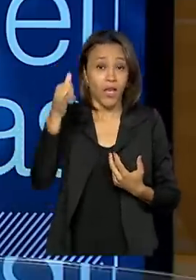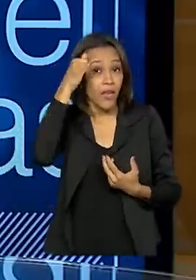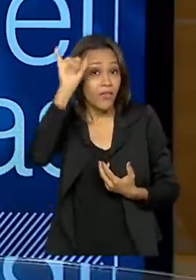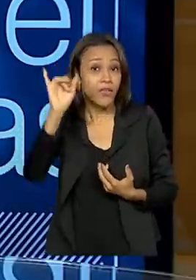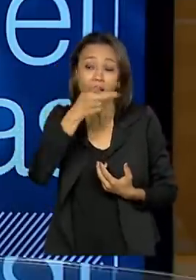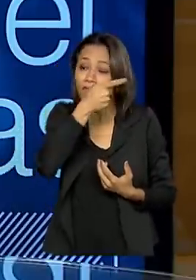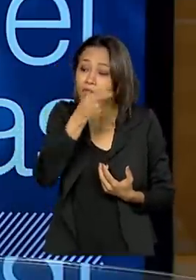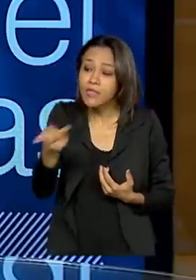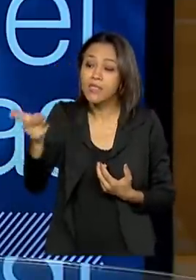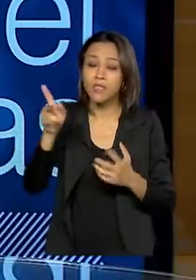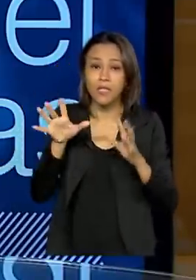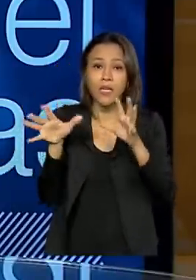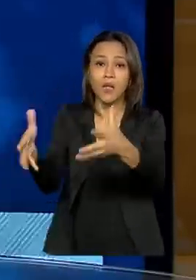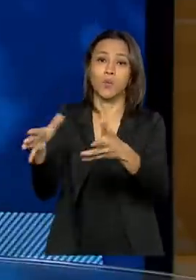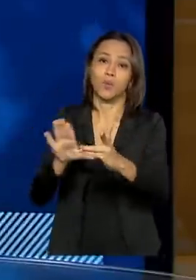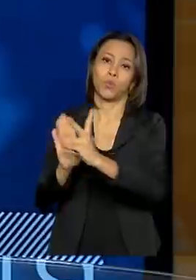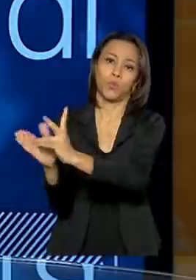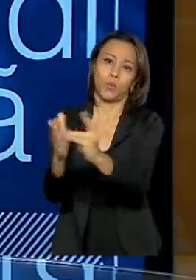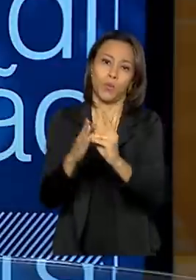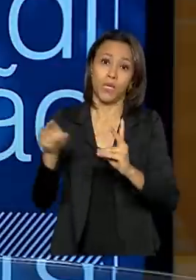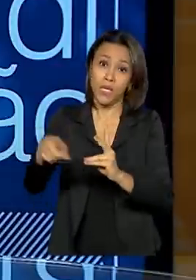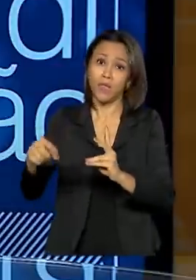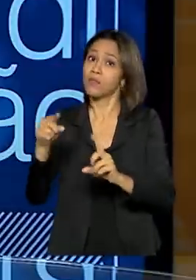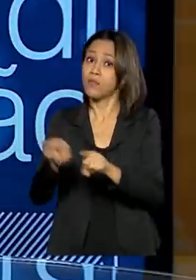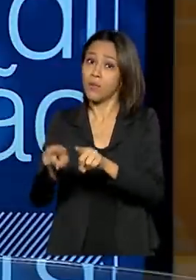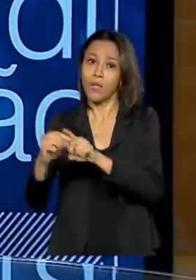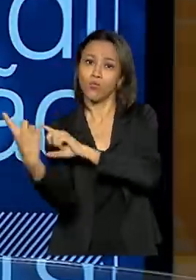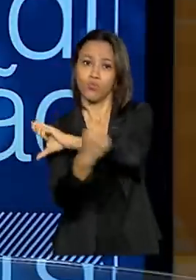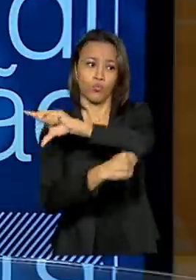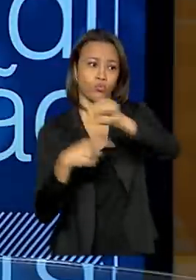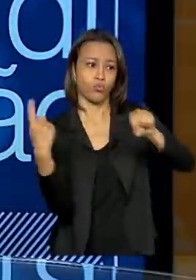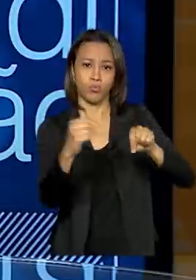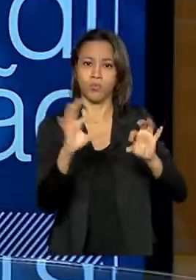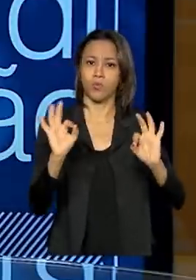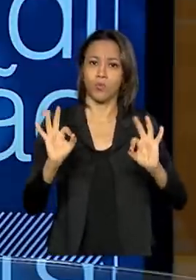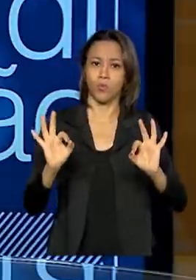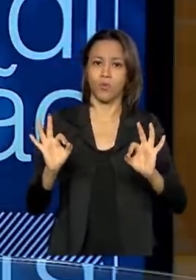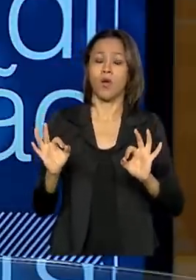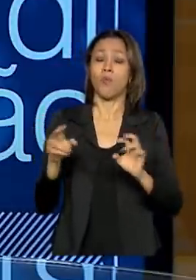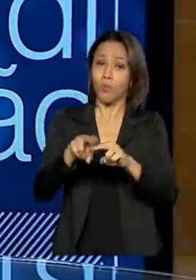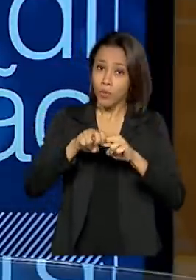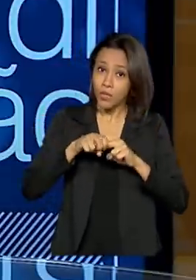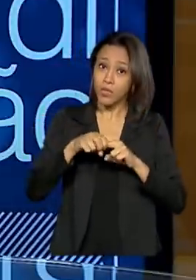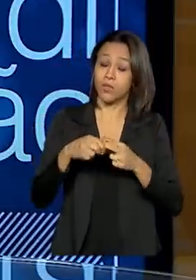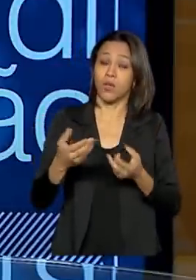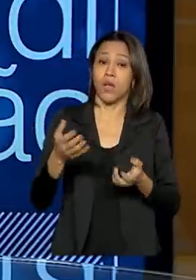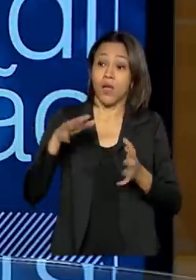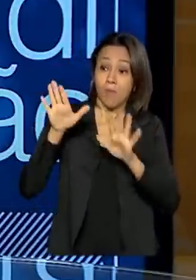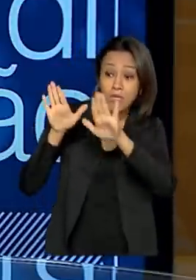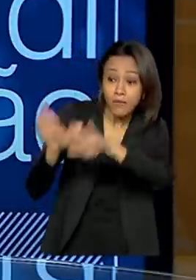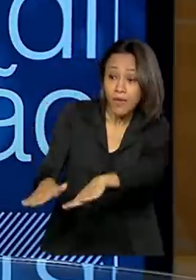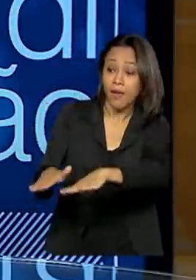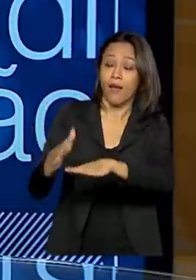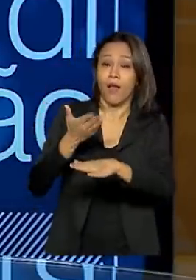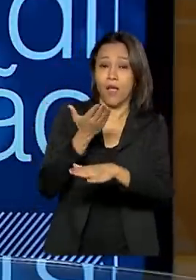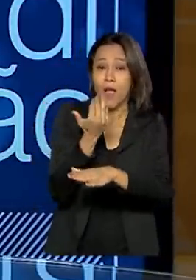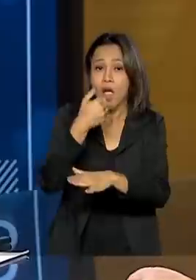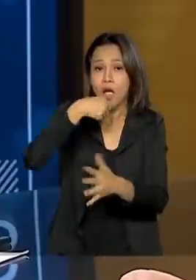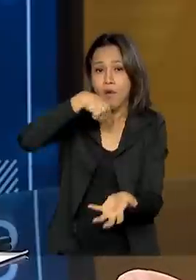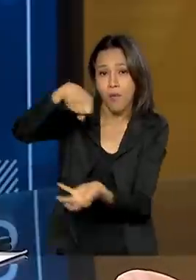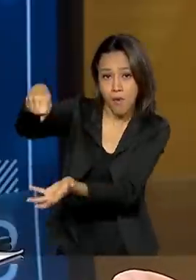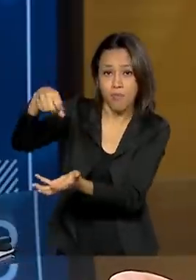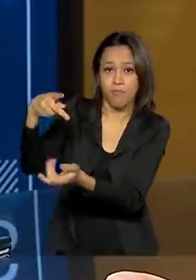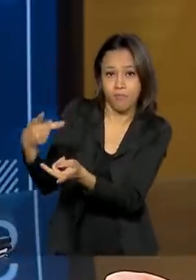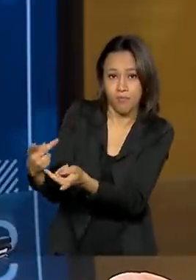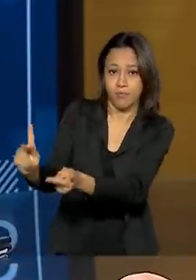visitações nas aldeias e que os indígenas também não saiam. Por isso, nós garantimos a eles a alimentação dentro da aldeia, para que lá permanecesse. E